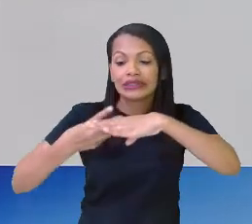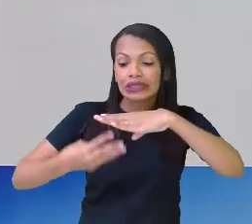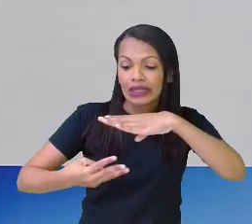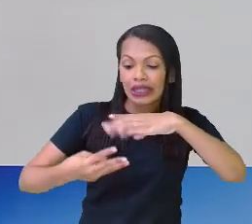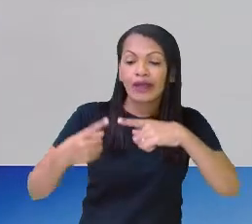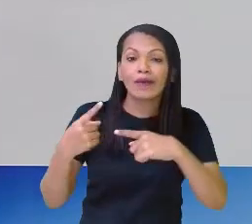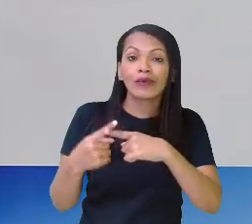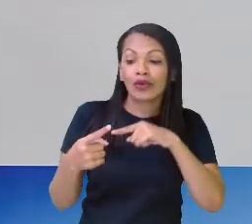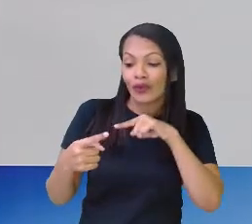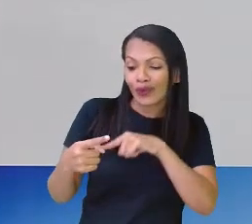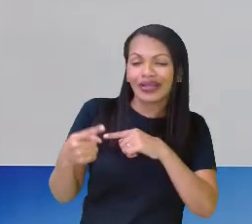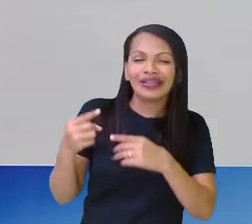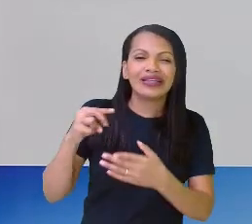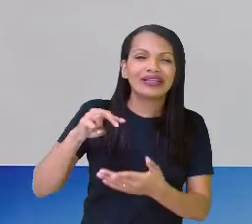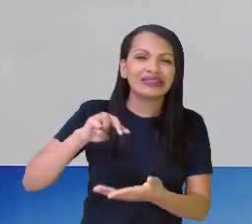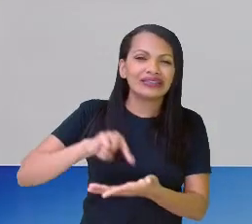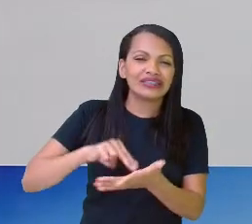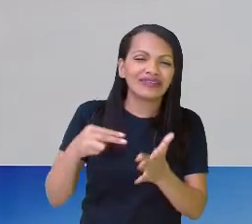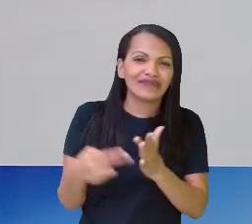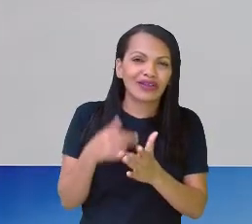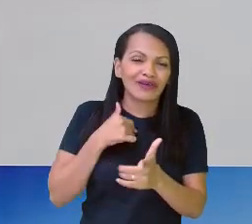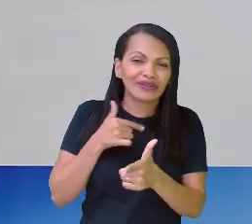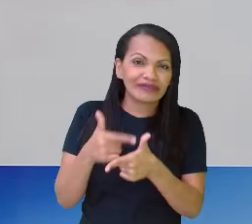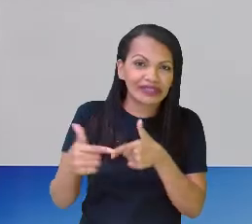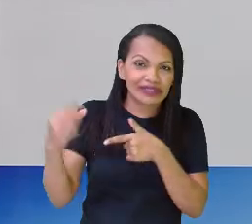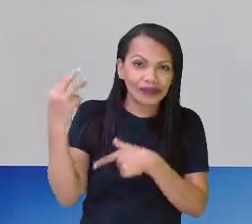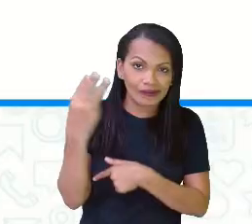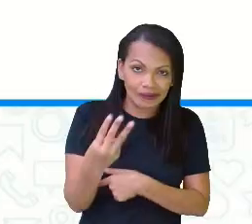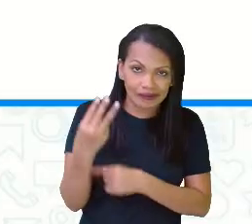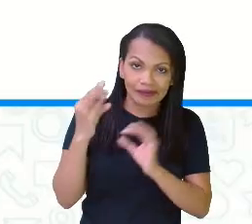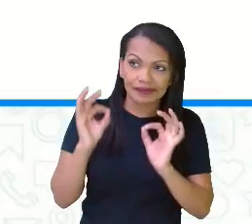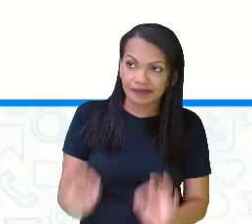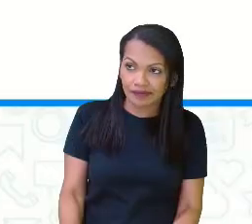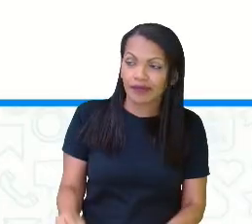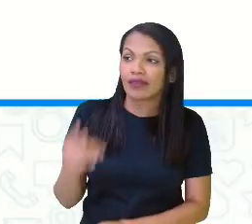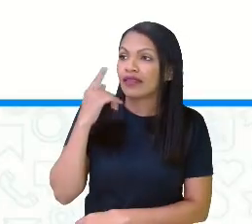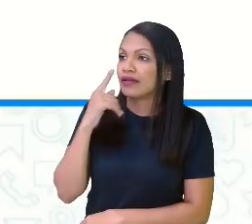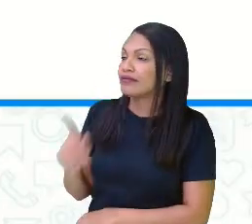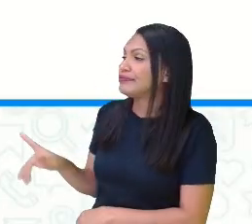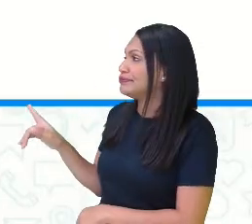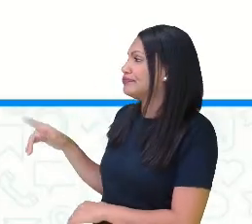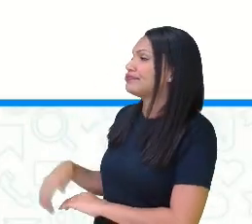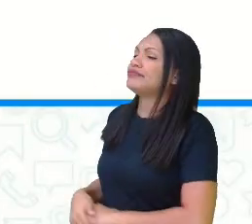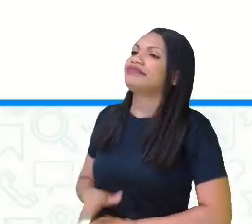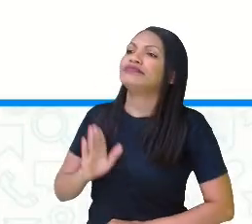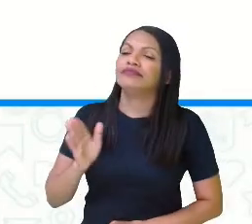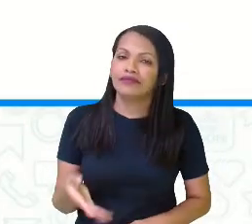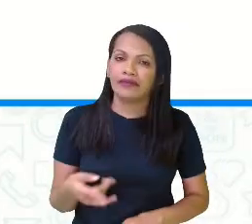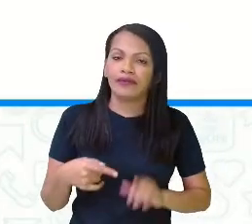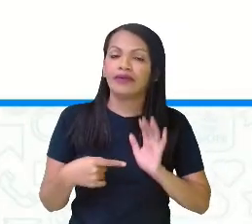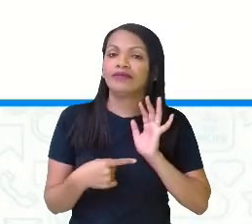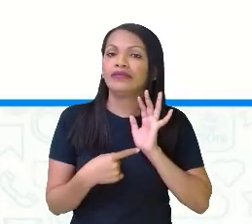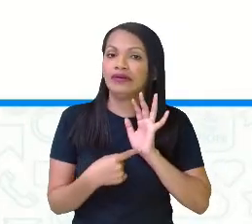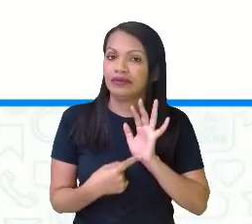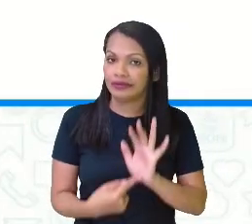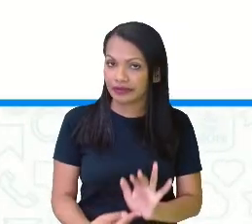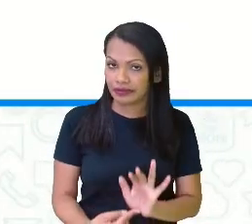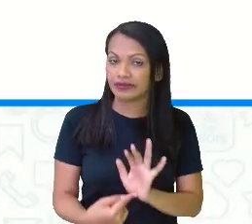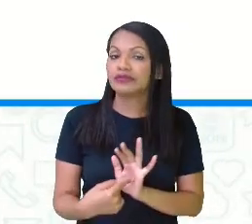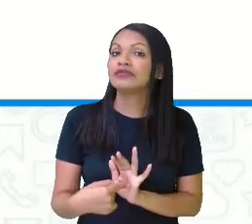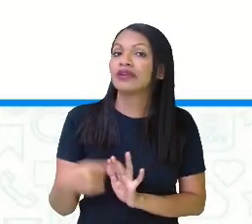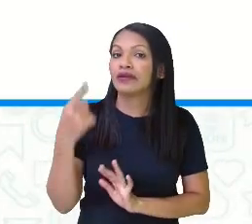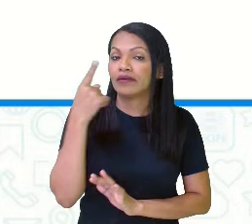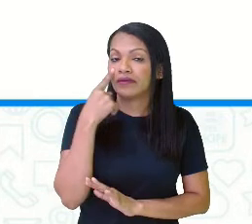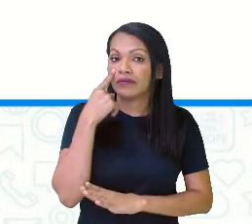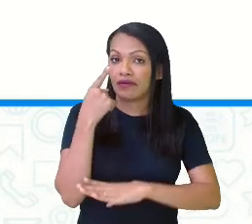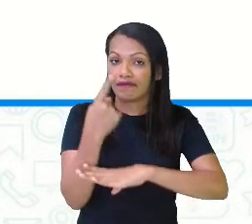A parte destacada corresponde a que fração? Eu já vou colocar aqui porque eu já quero ir para as